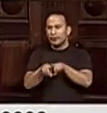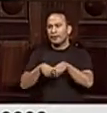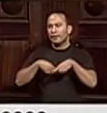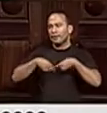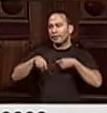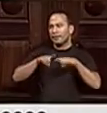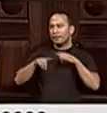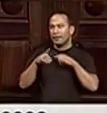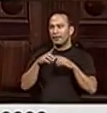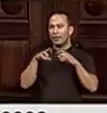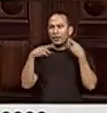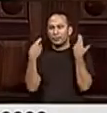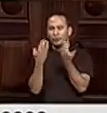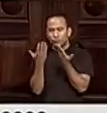a reunião de hoje. Muito obrigado.